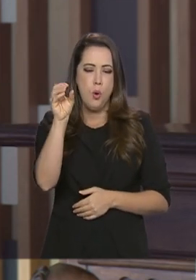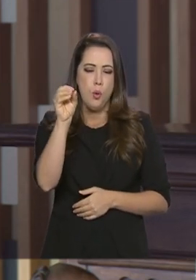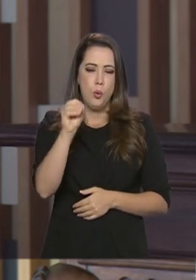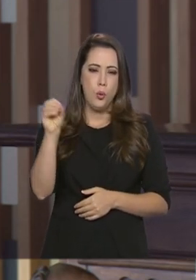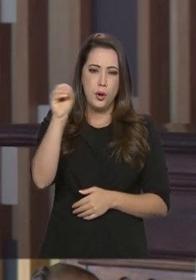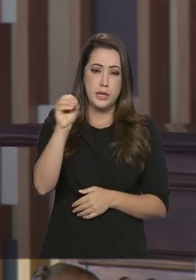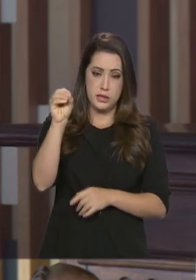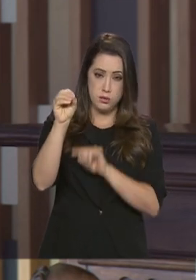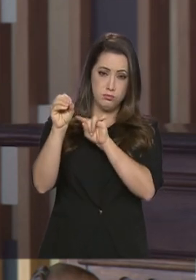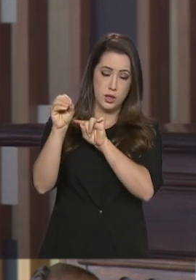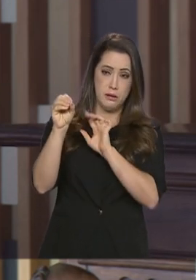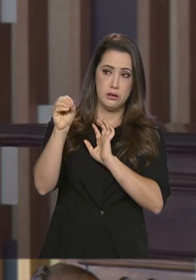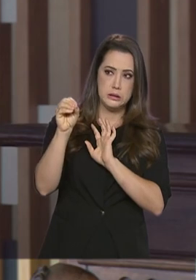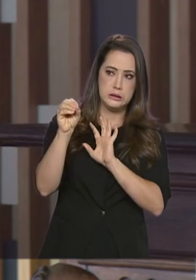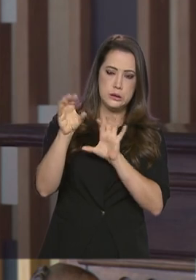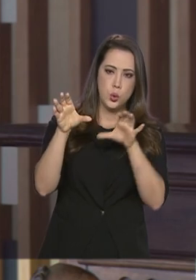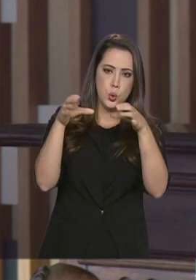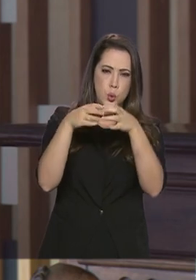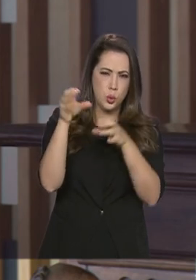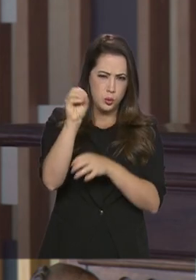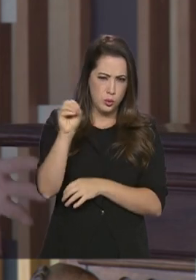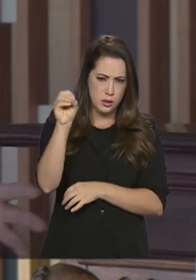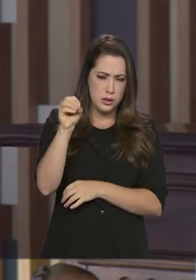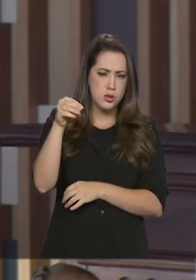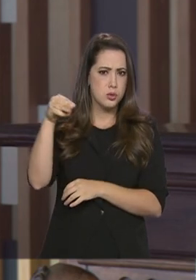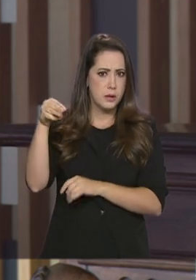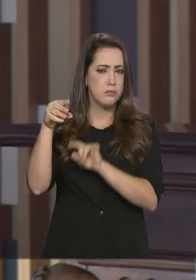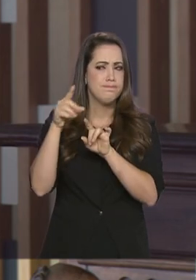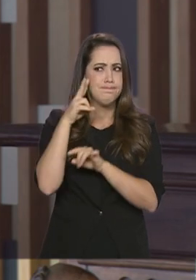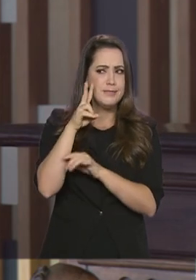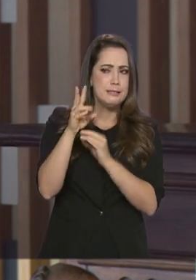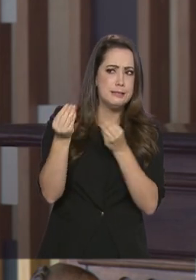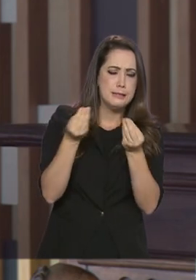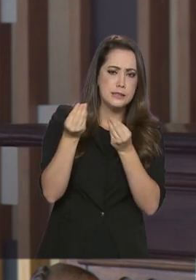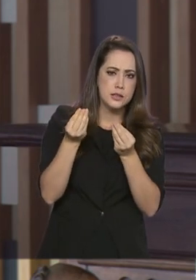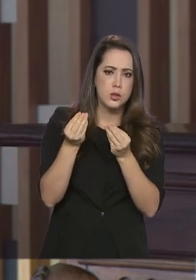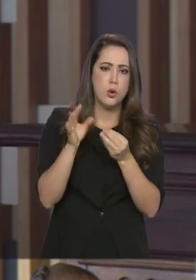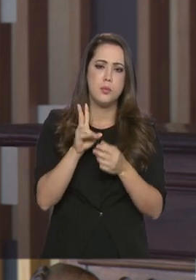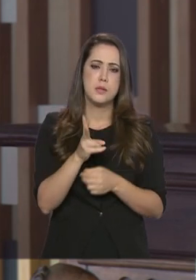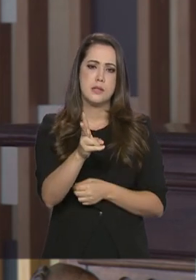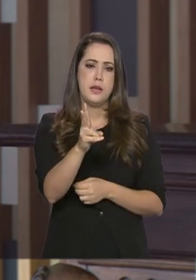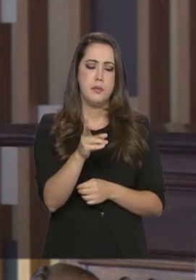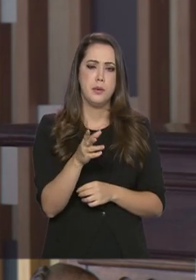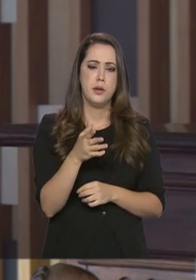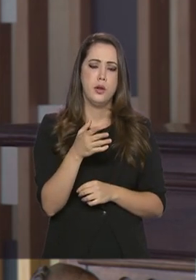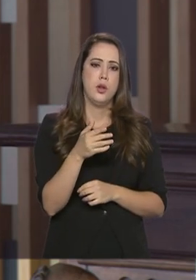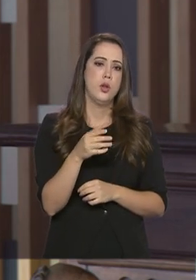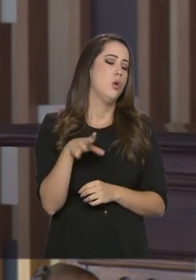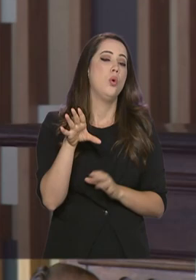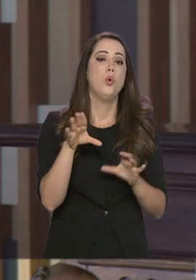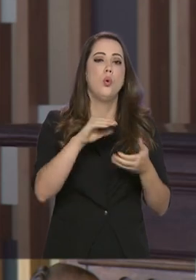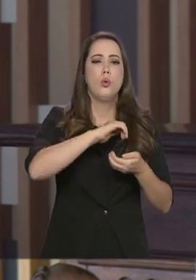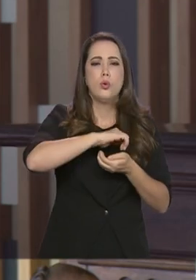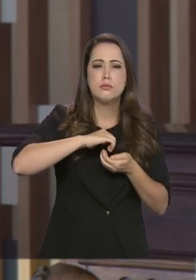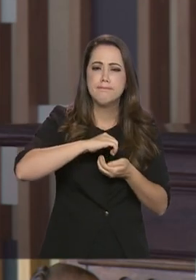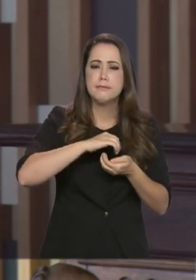de restaurar, digamos, justamente essa boa tradição do Itamaraty, que é de ter